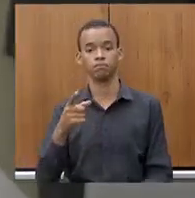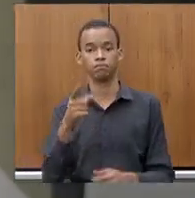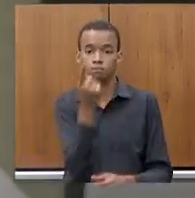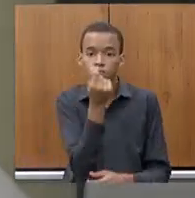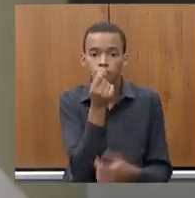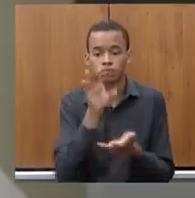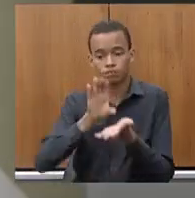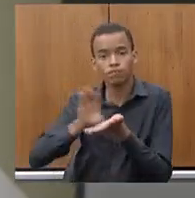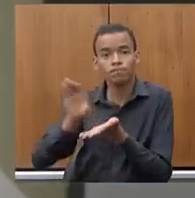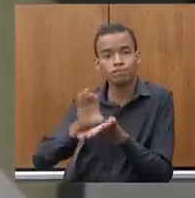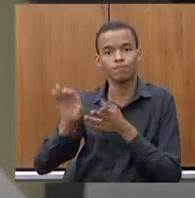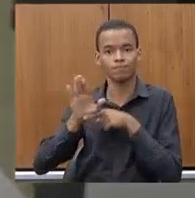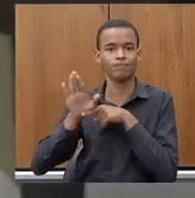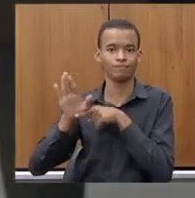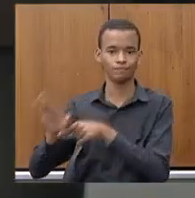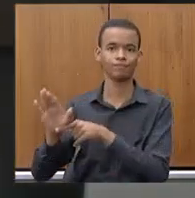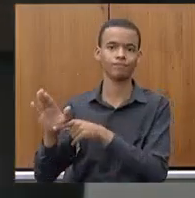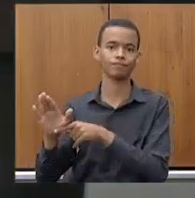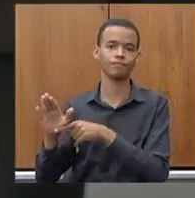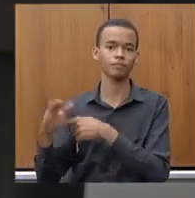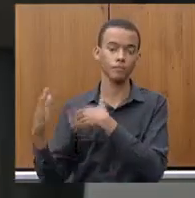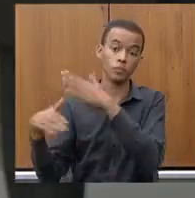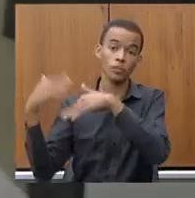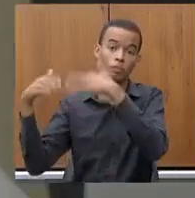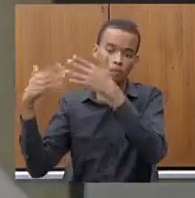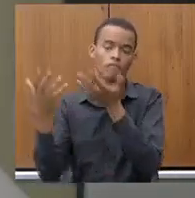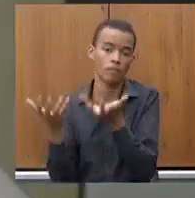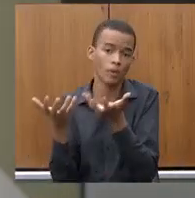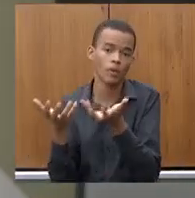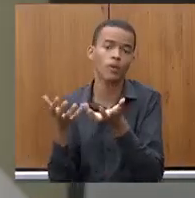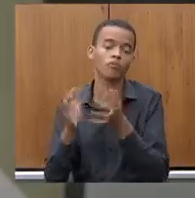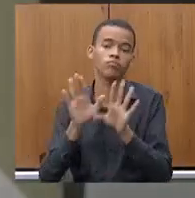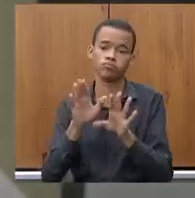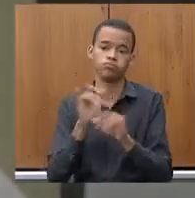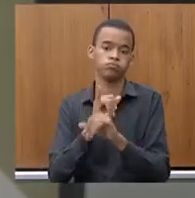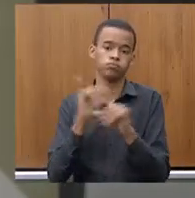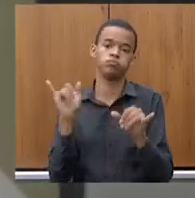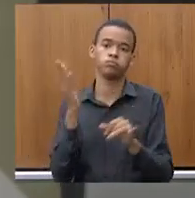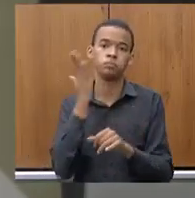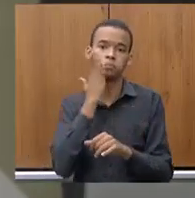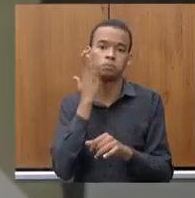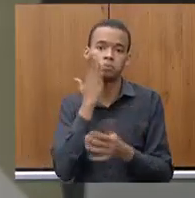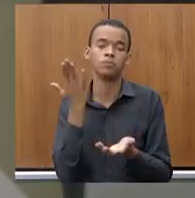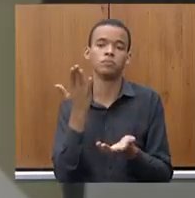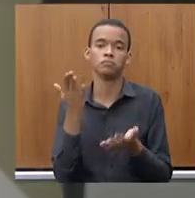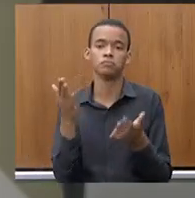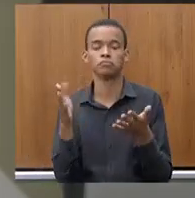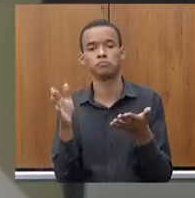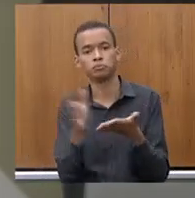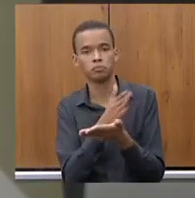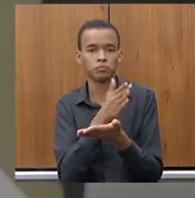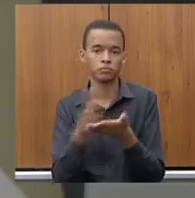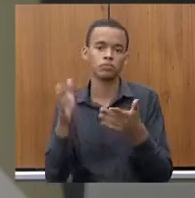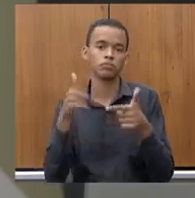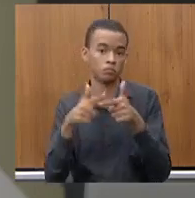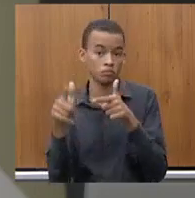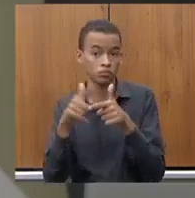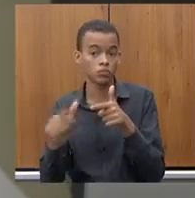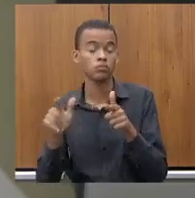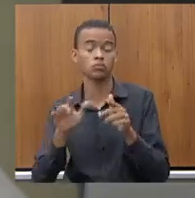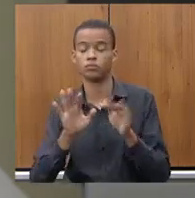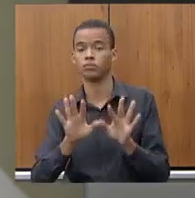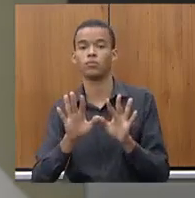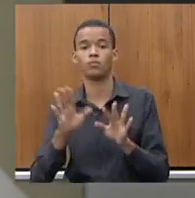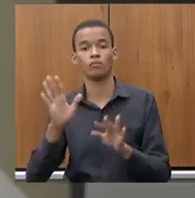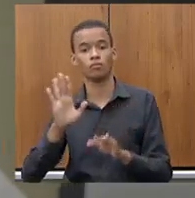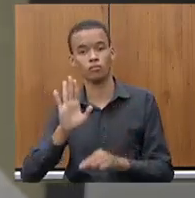importante dizer, claro, foram trazidas aqui questões pontuais, mas os indicadores de FEC